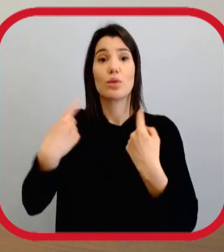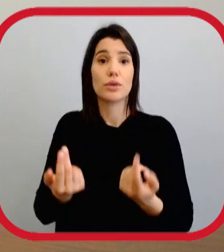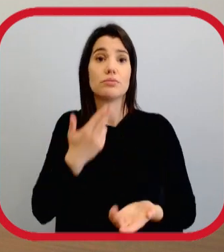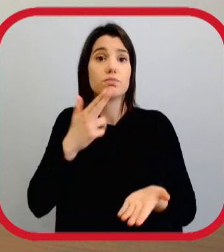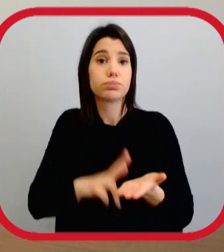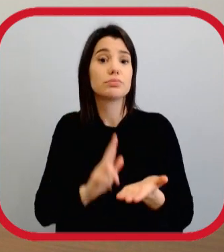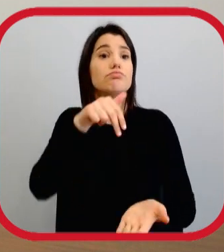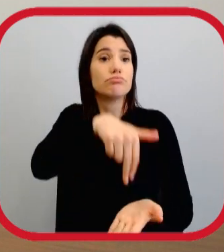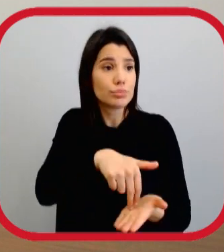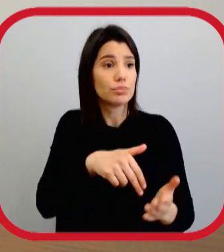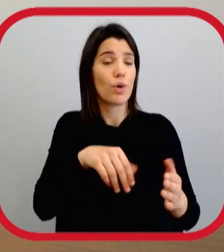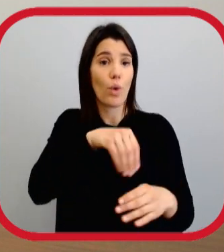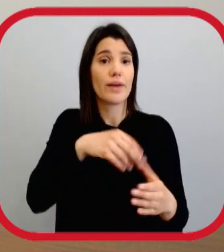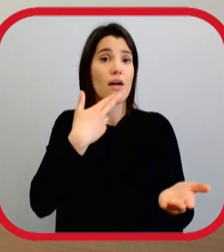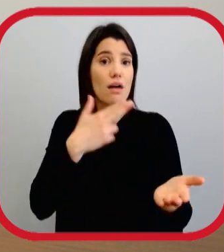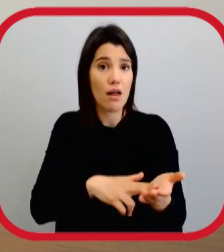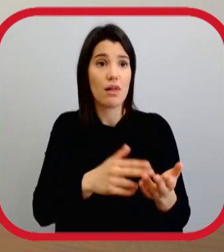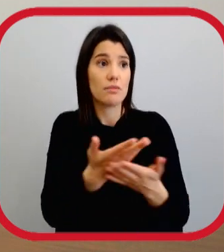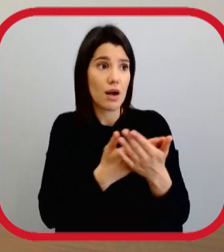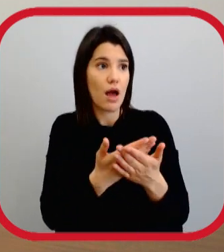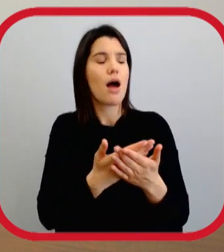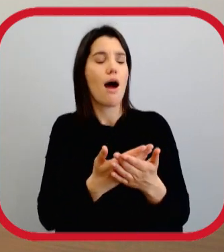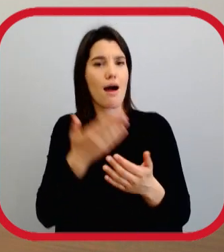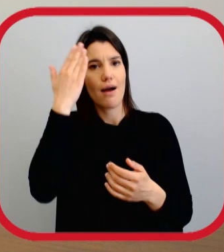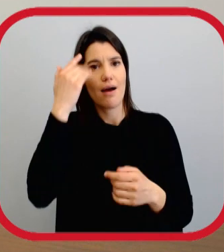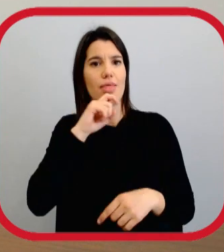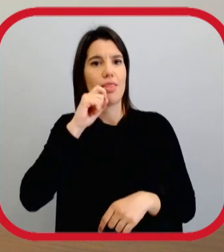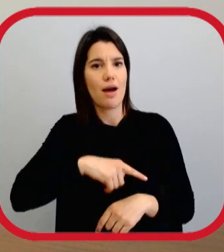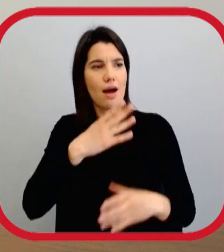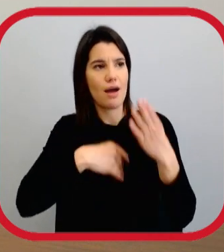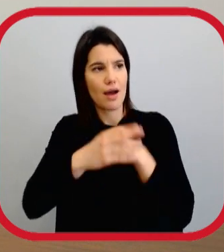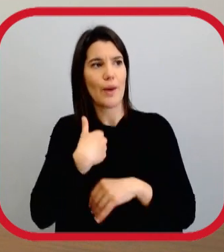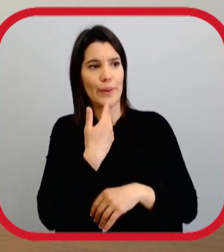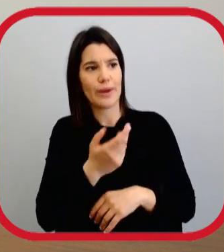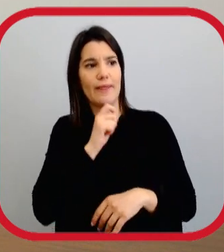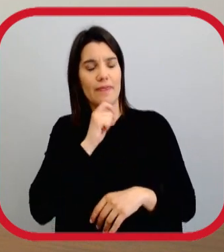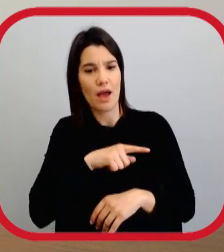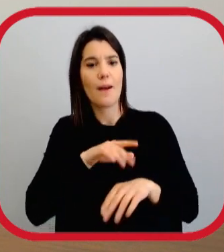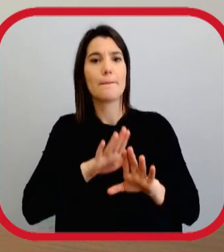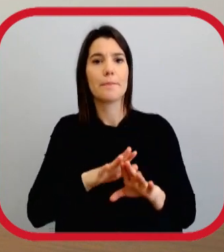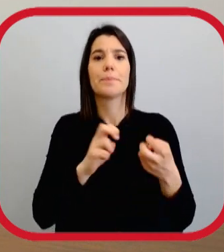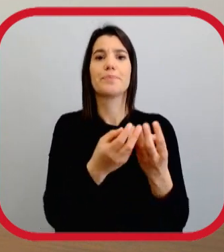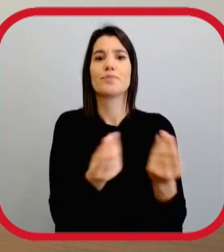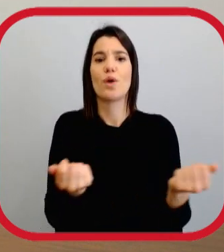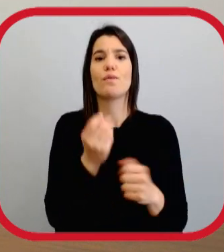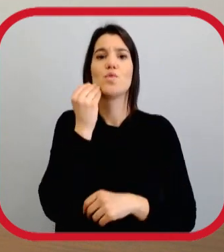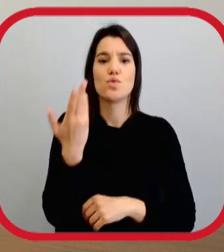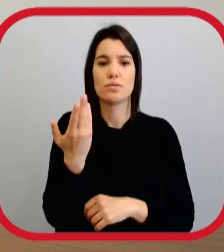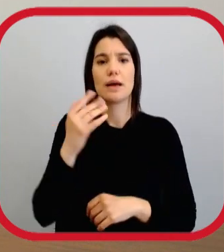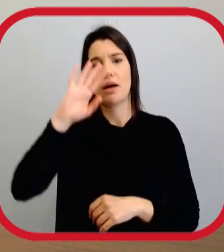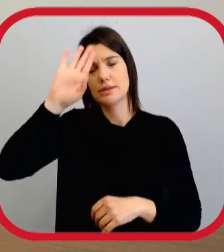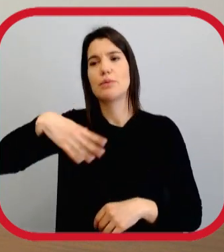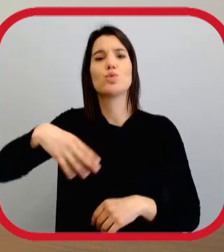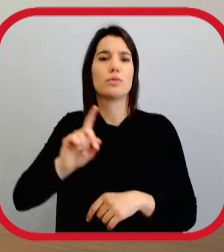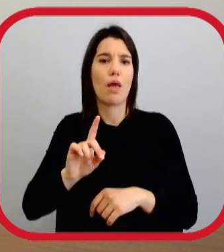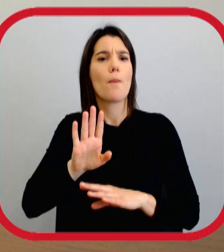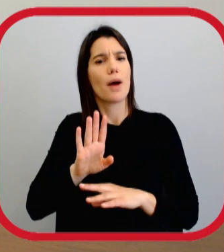mas quando nós vamos para um contexto real, realmente no mercado, nós temos skills, vantagens, competências, aptidões que nos permitem resolver esses